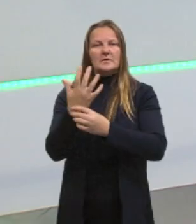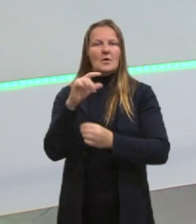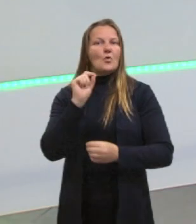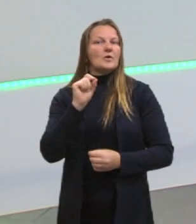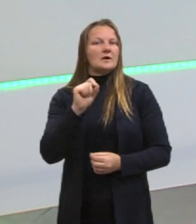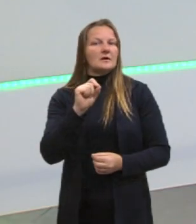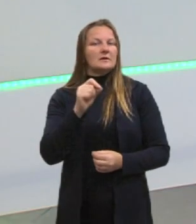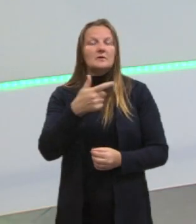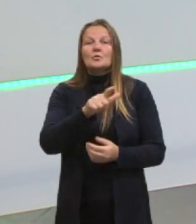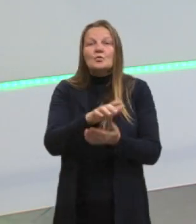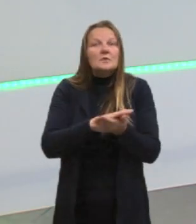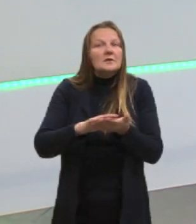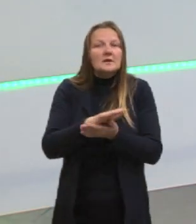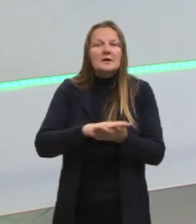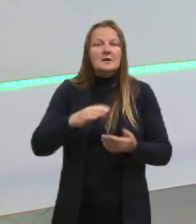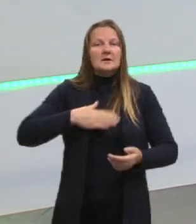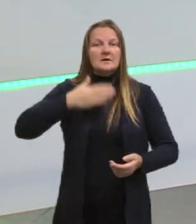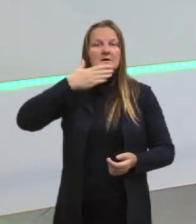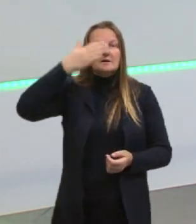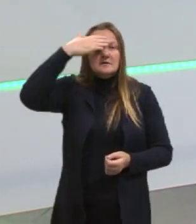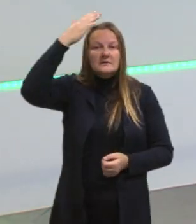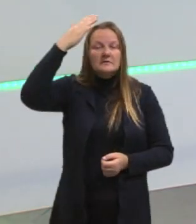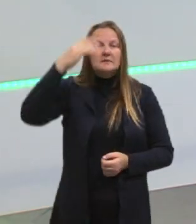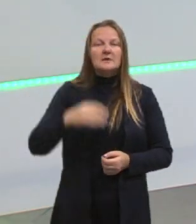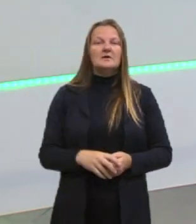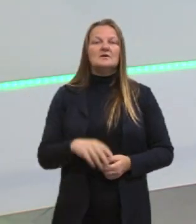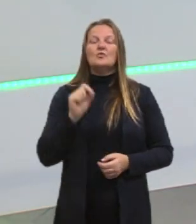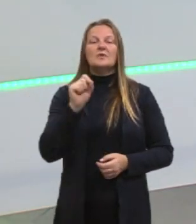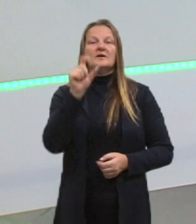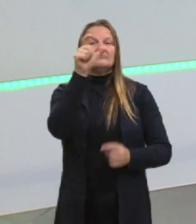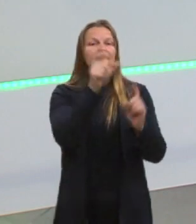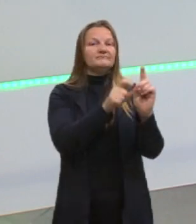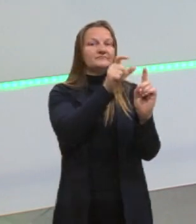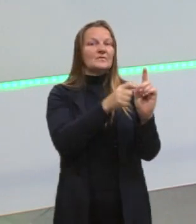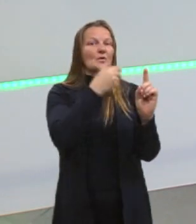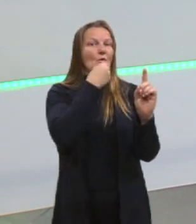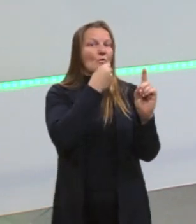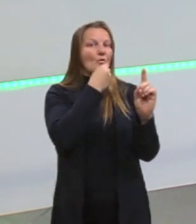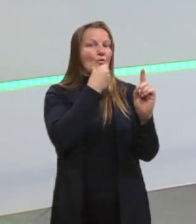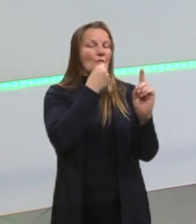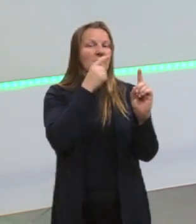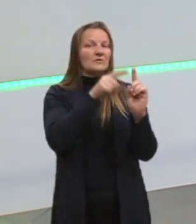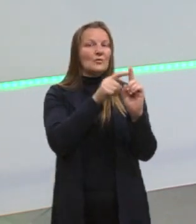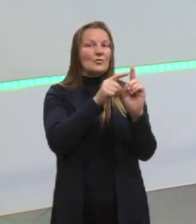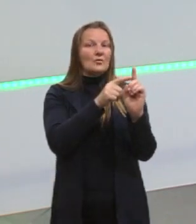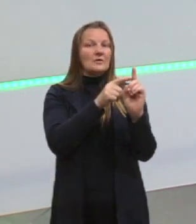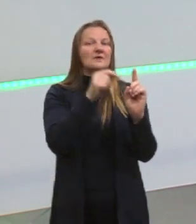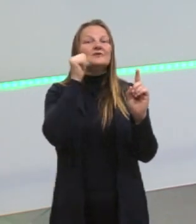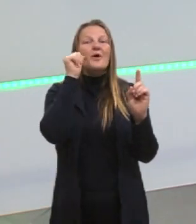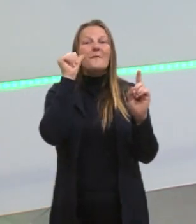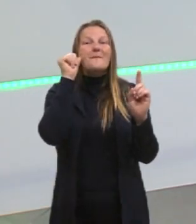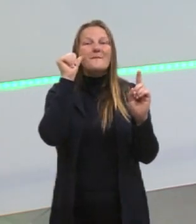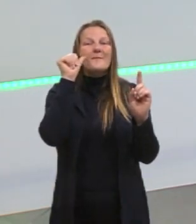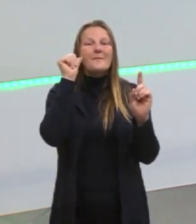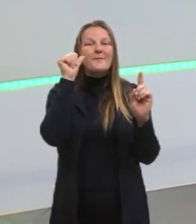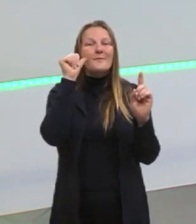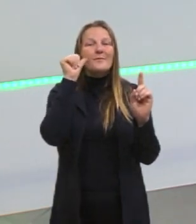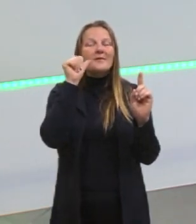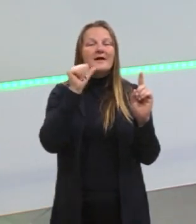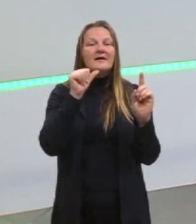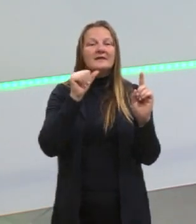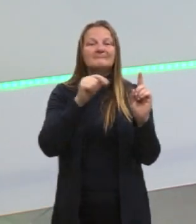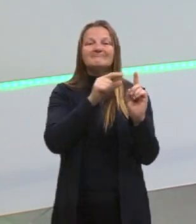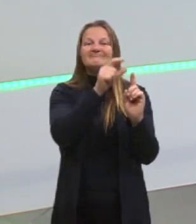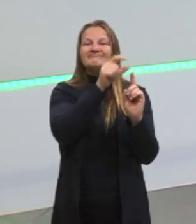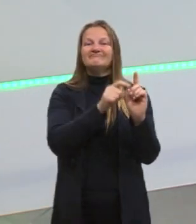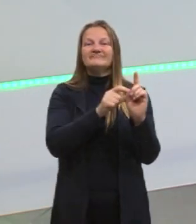no islamismo, tá, é homens, certo, ele não deixa, então, um descendente homem, só descendentes mulheres. E aí, então,